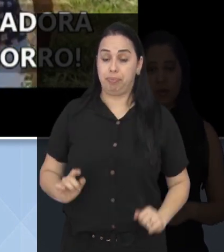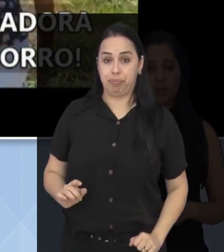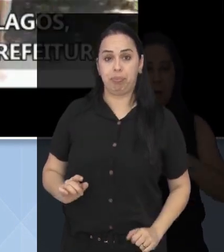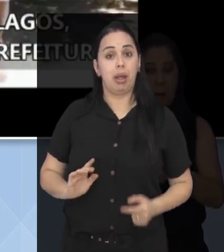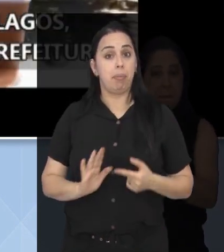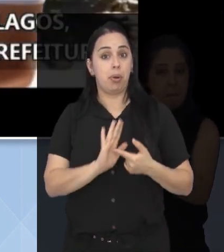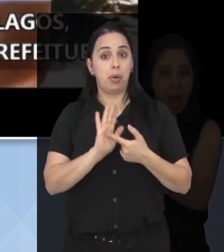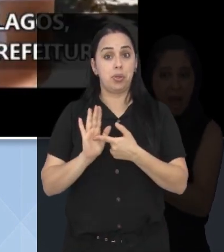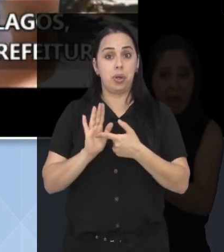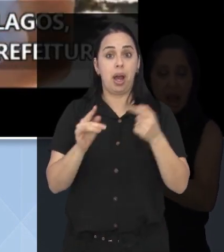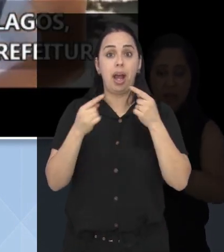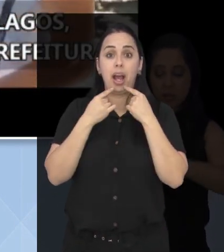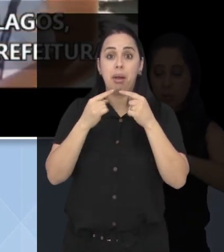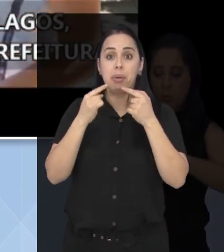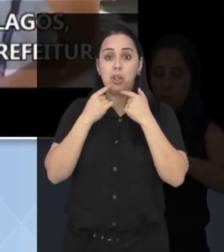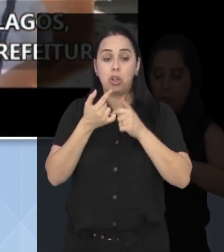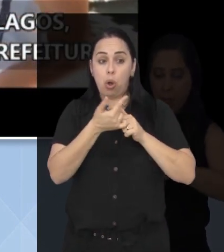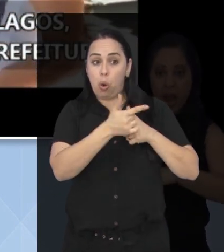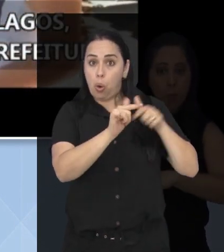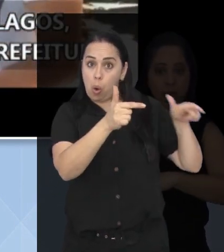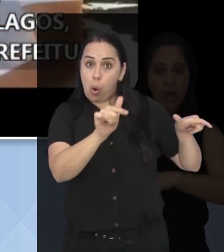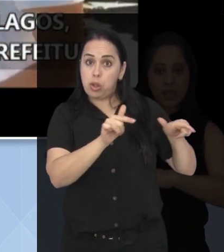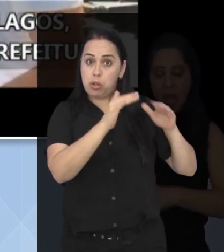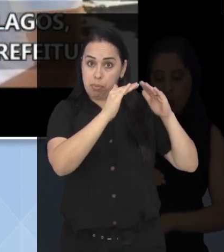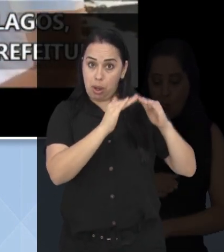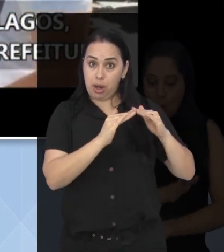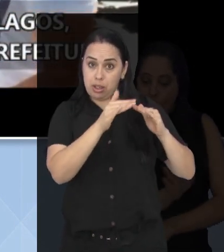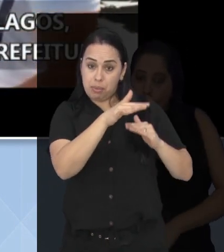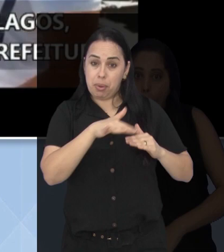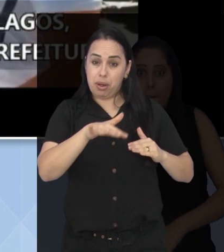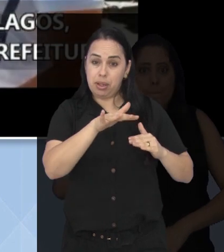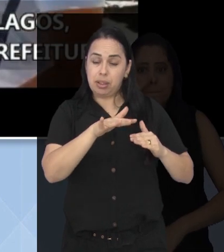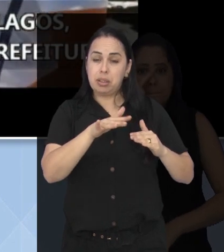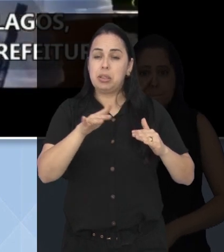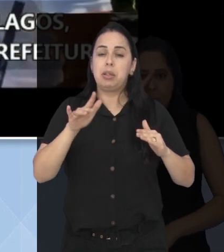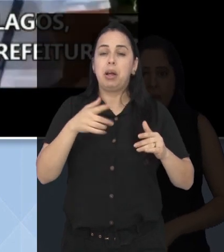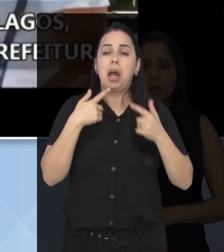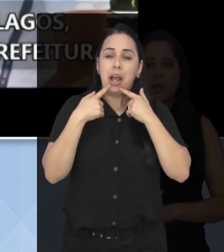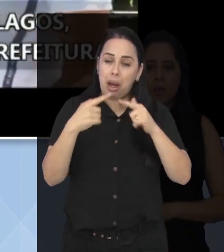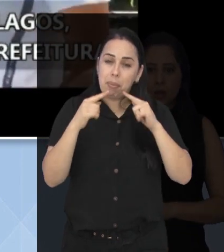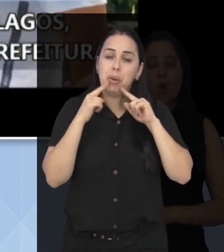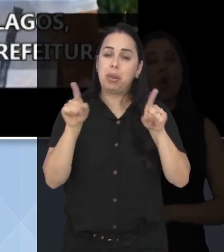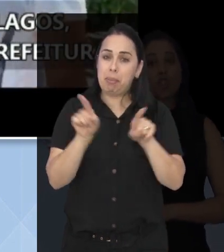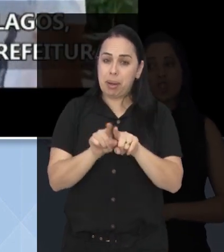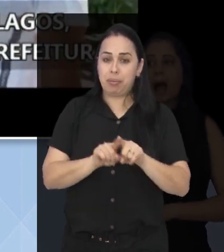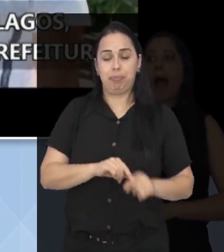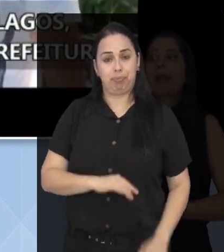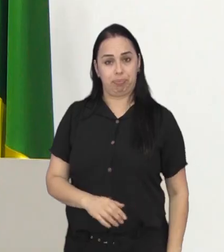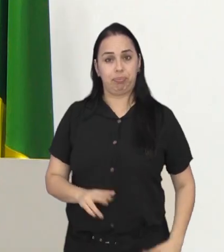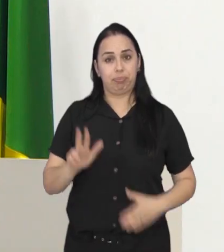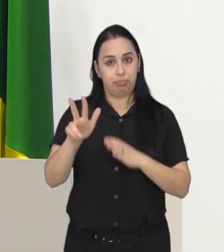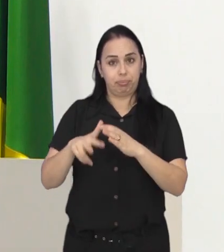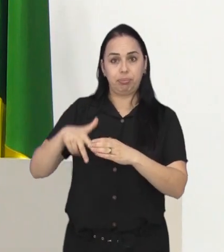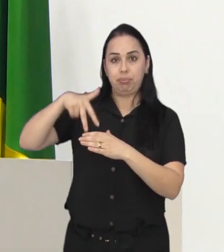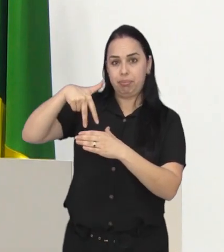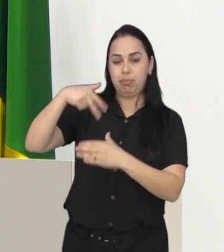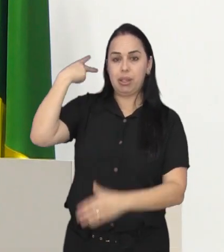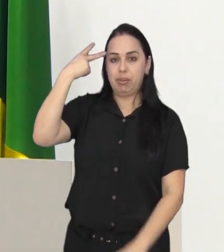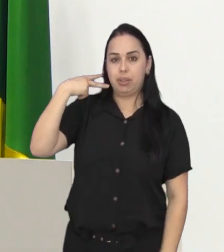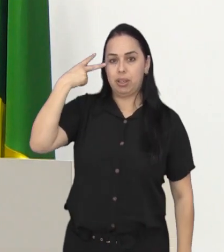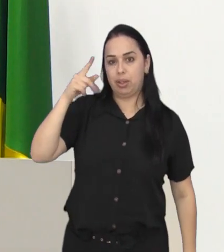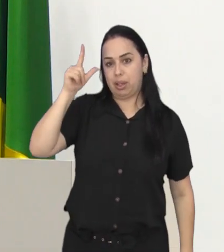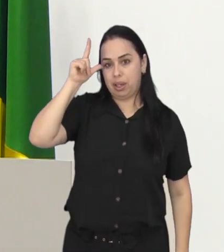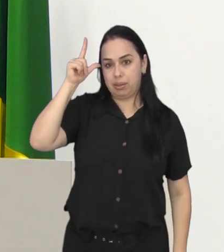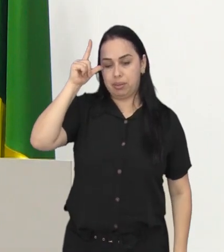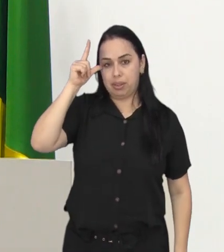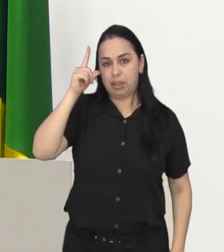Califórnia. A parlamentar também apresentou reclamações de outros moradores sobre os serviços públicos da cidade. Quem também usou